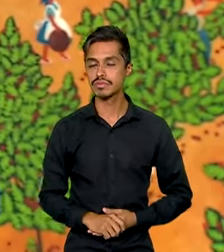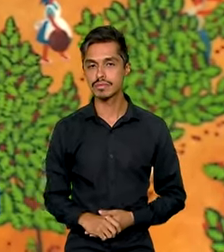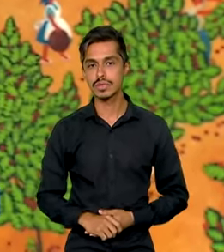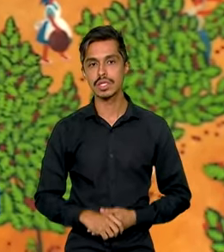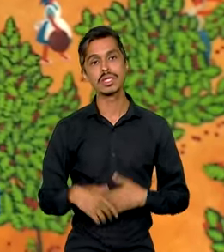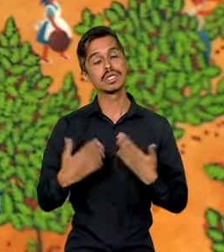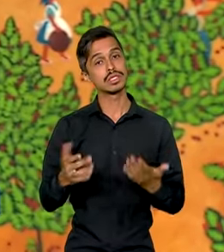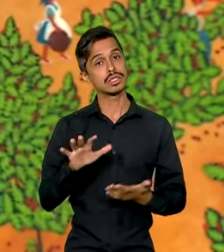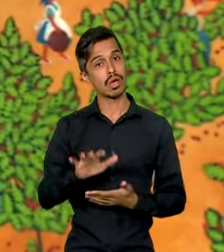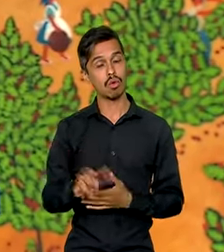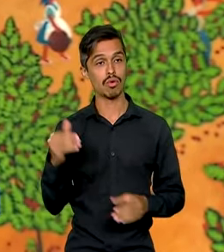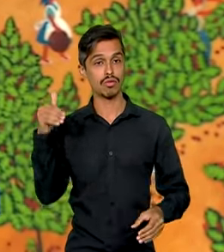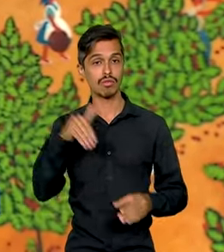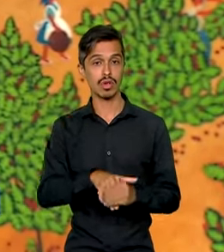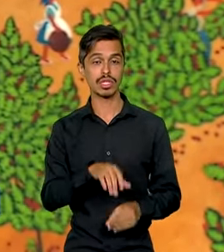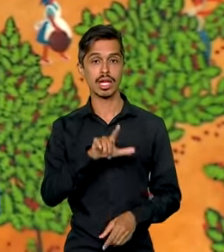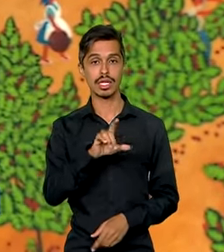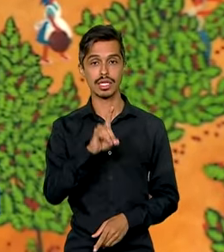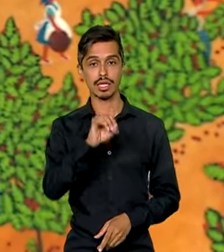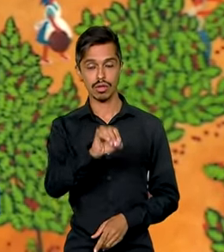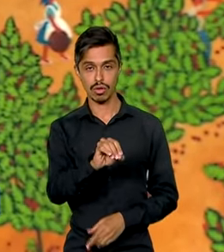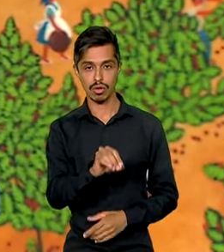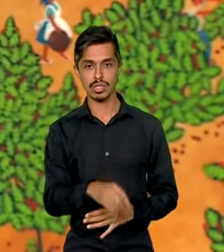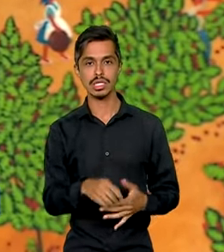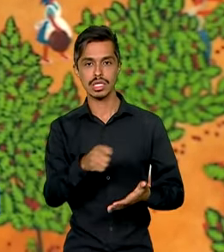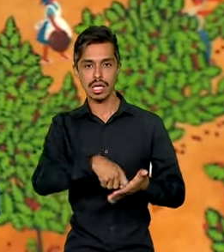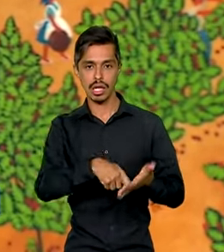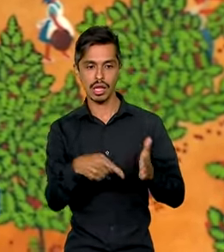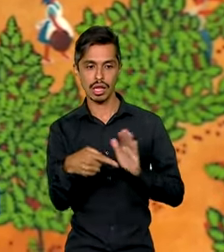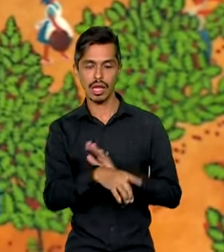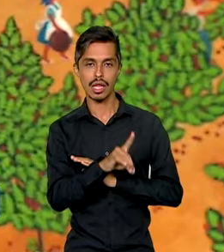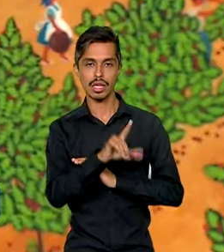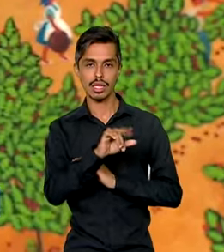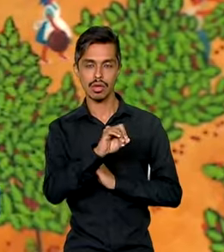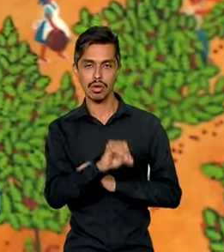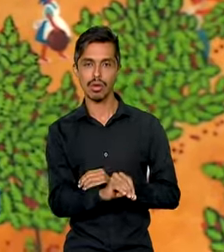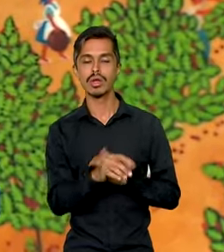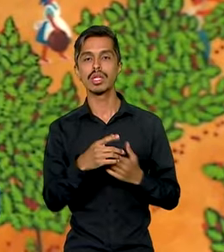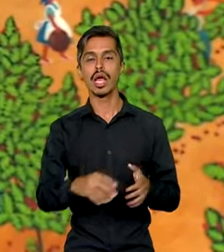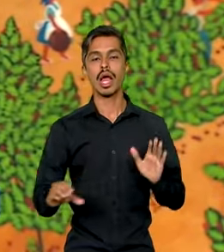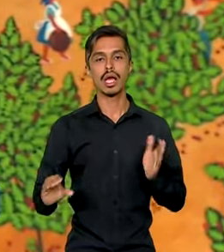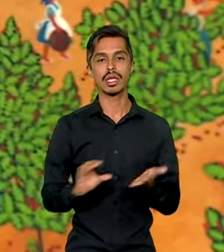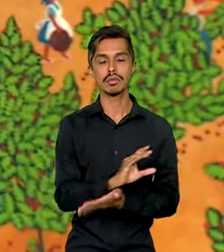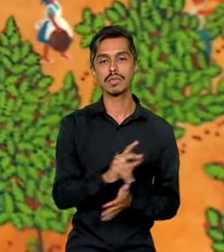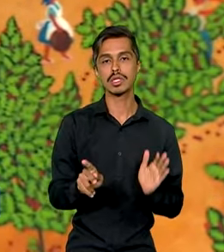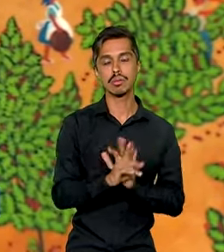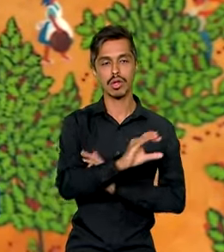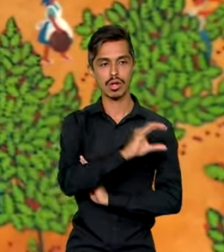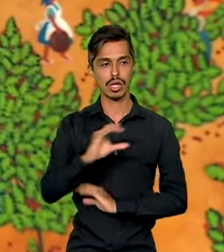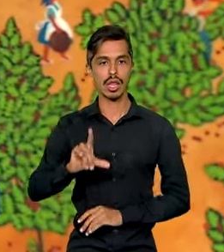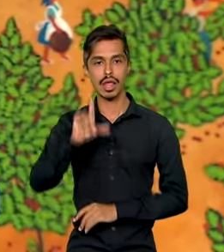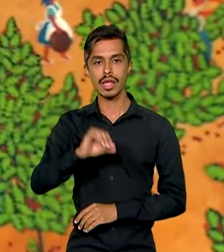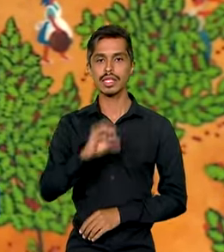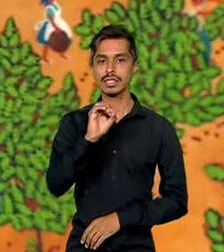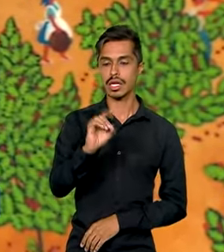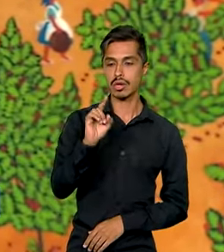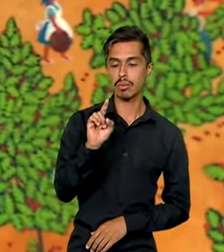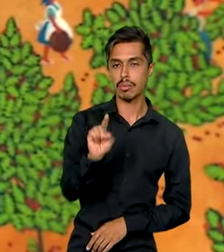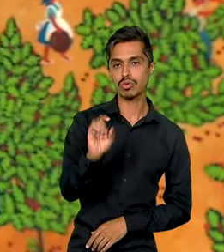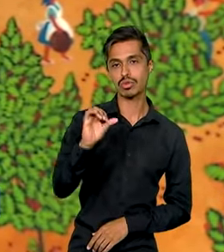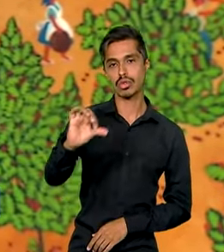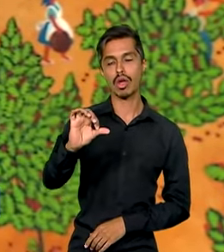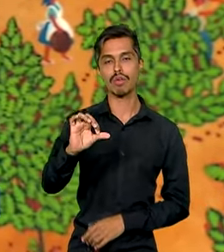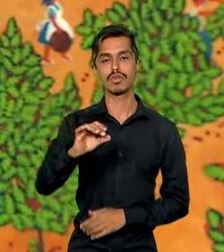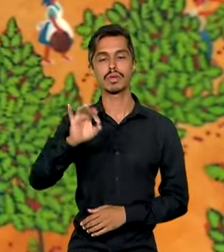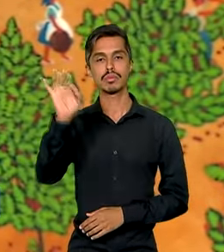Tanto que quando vota a LDO, está escrito lá na LDO que as emendas de comissão seriam 0,9%